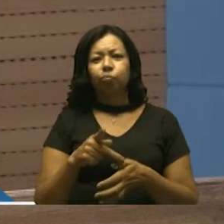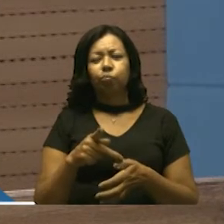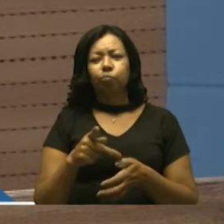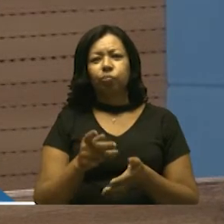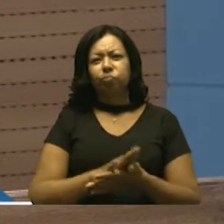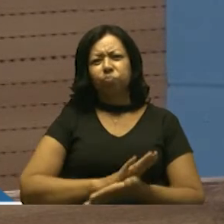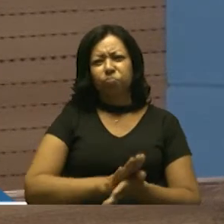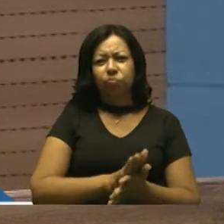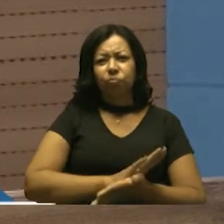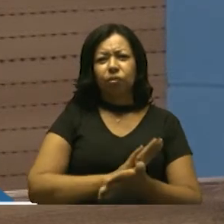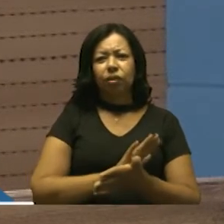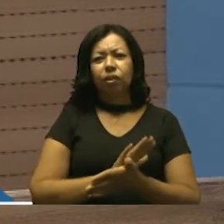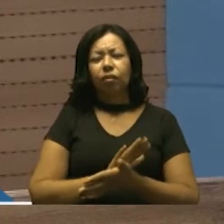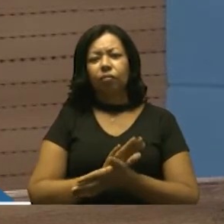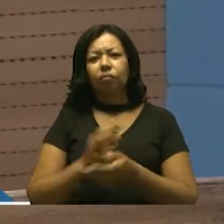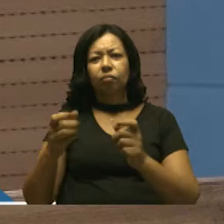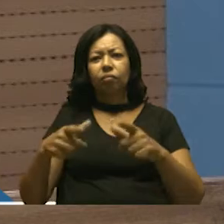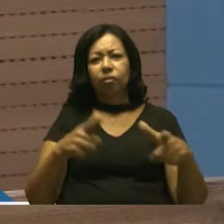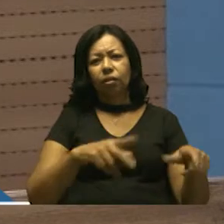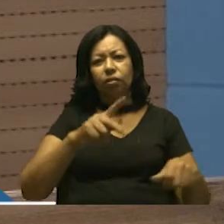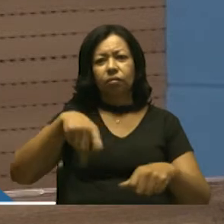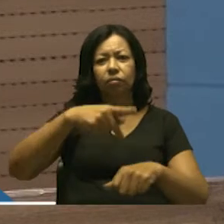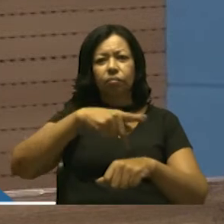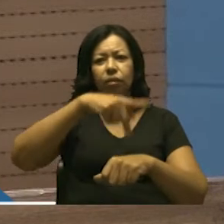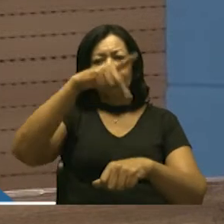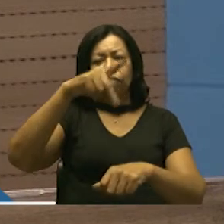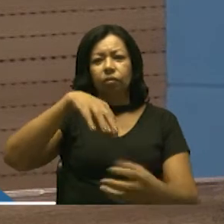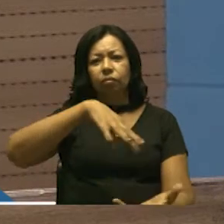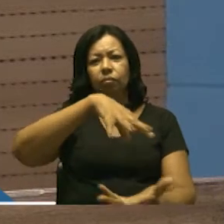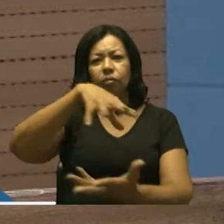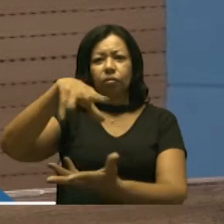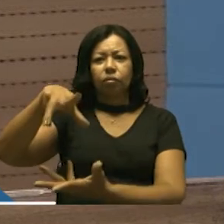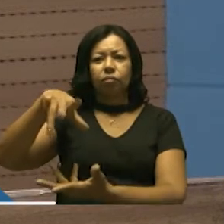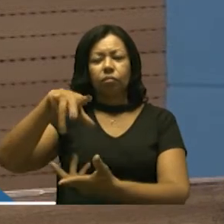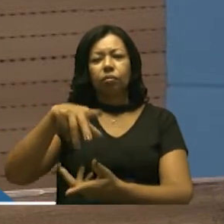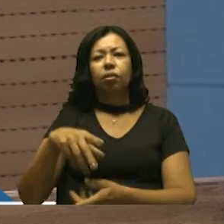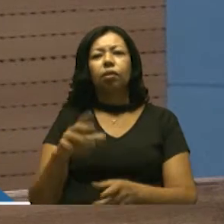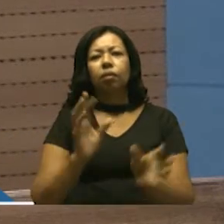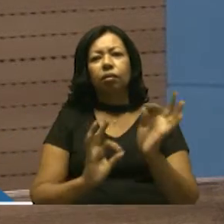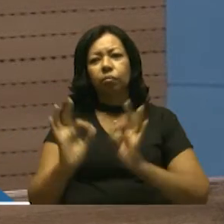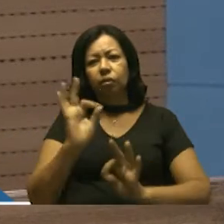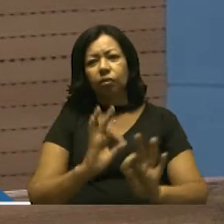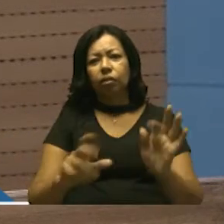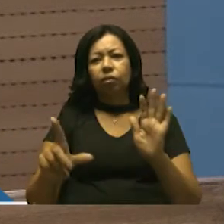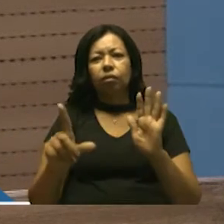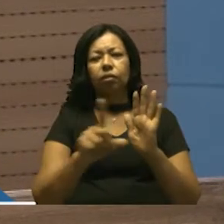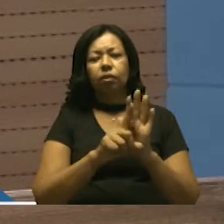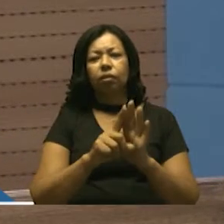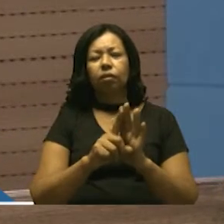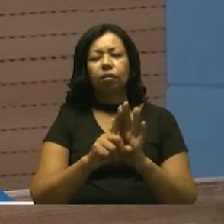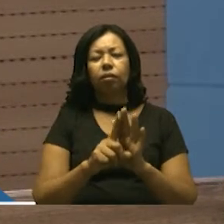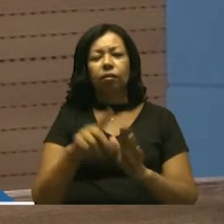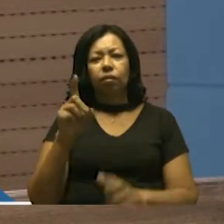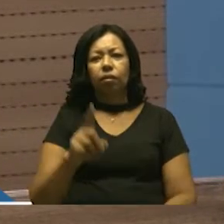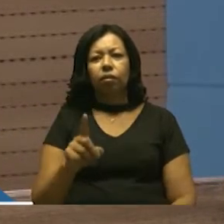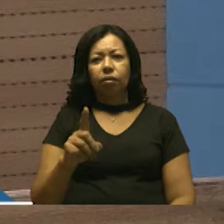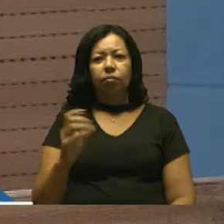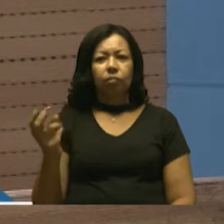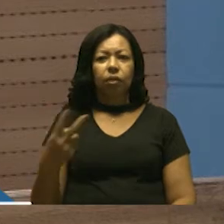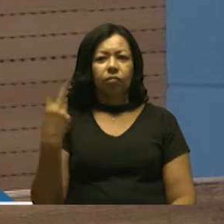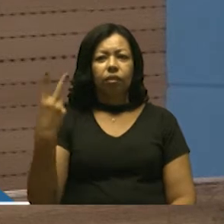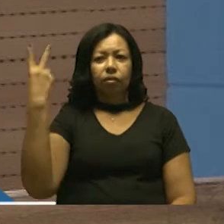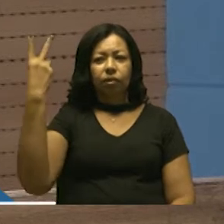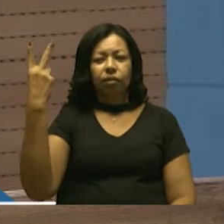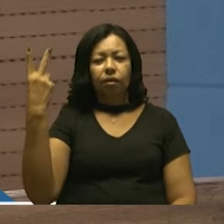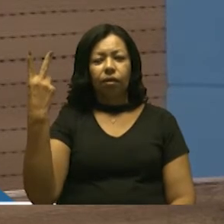em diversos pontos do nosso país, mundo afora, e esse projeto de lei, nada mais, nada menos, vai valorizar